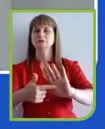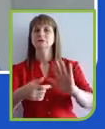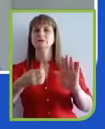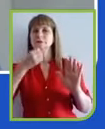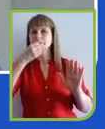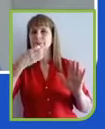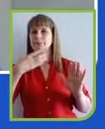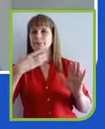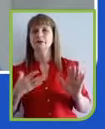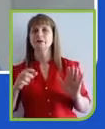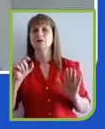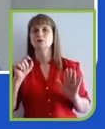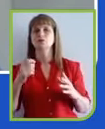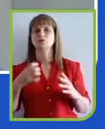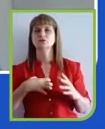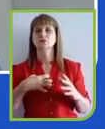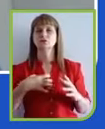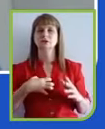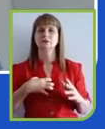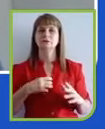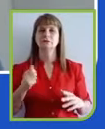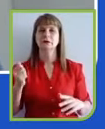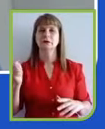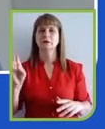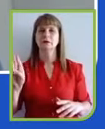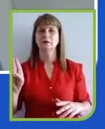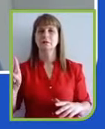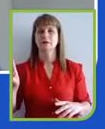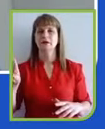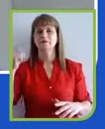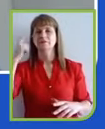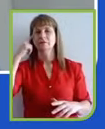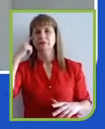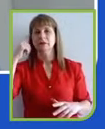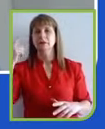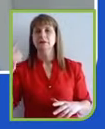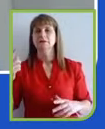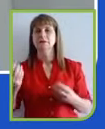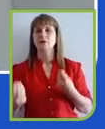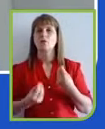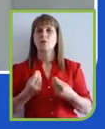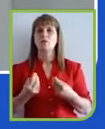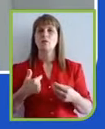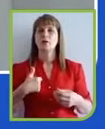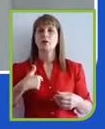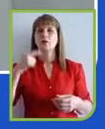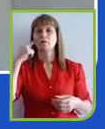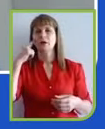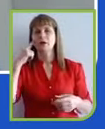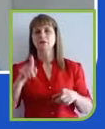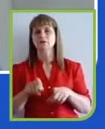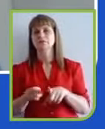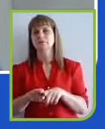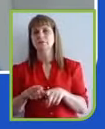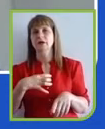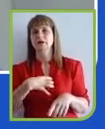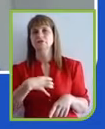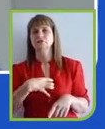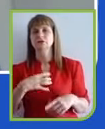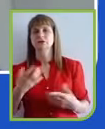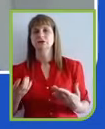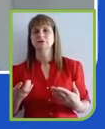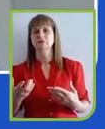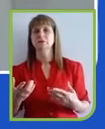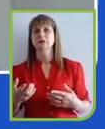pensa. E eu trago um pouquinho aqui o que eu penso e também o que eu entendo que meus colegas pensam na Braskem sobre